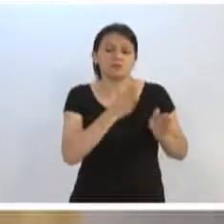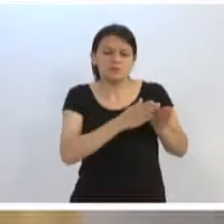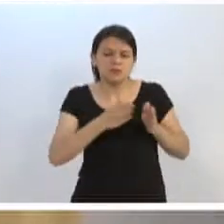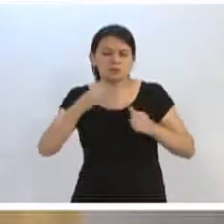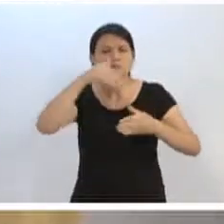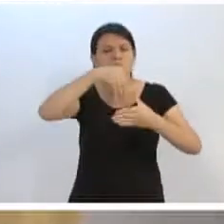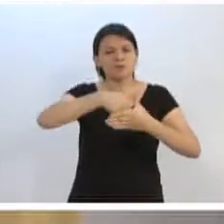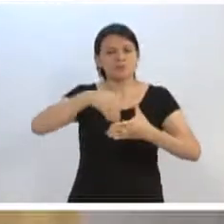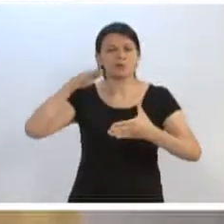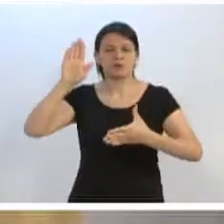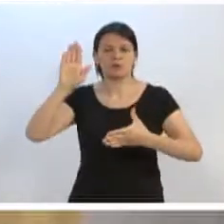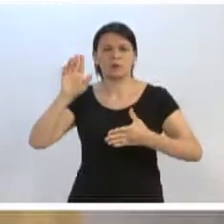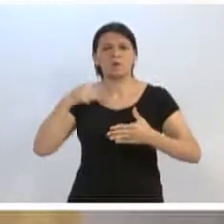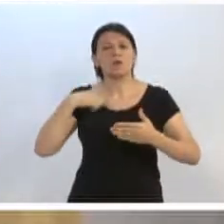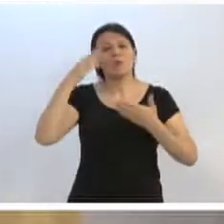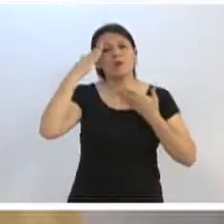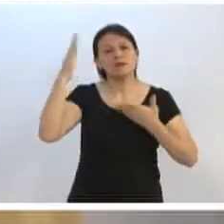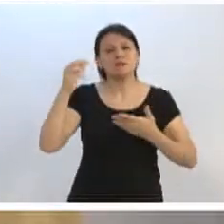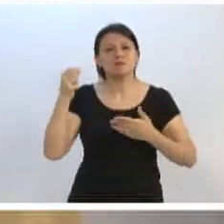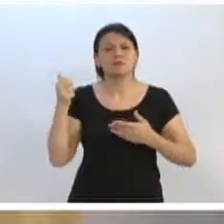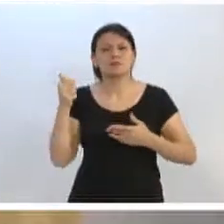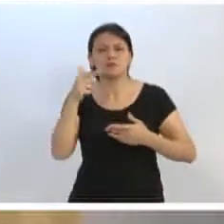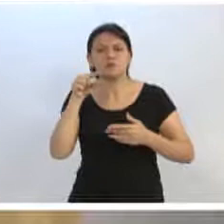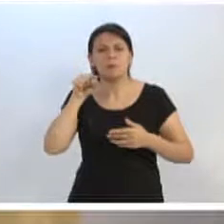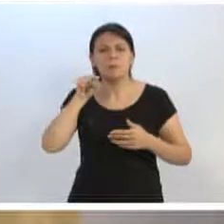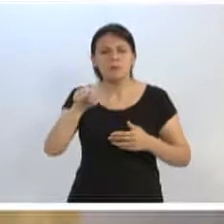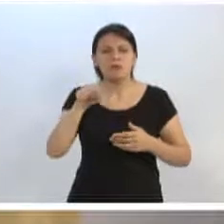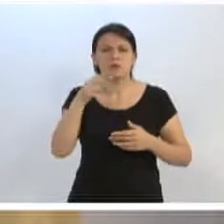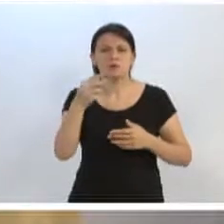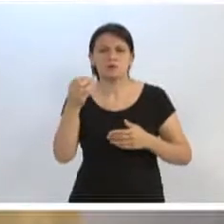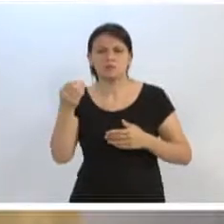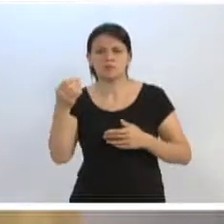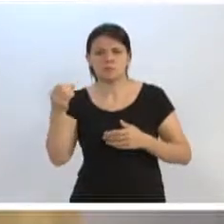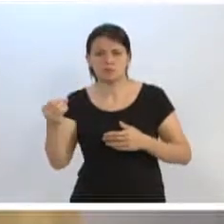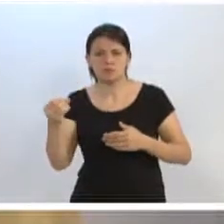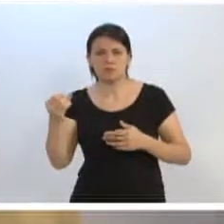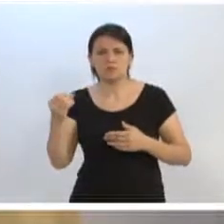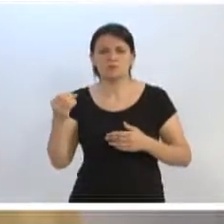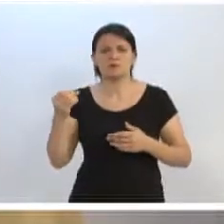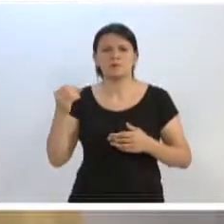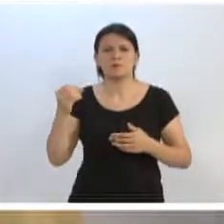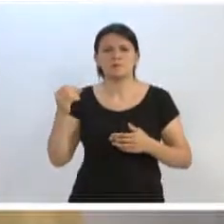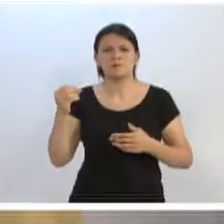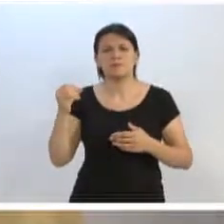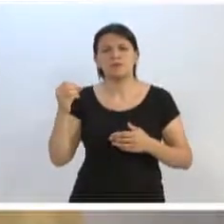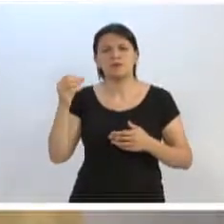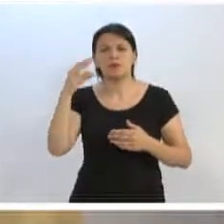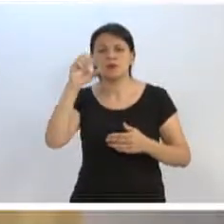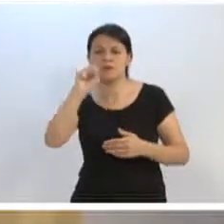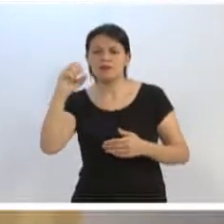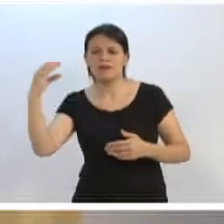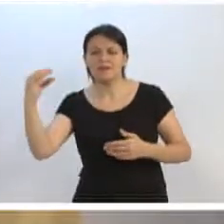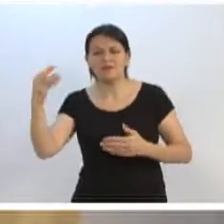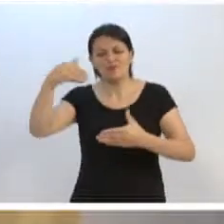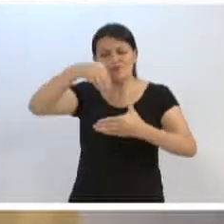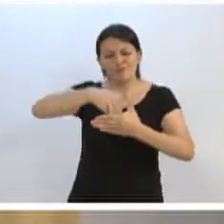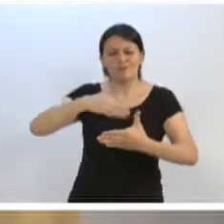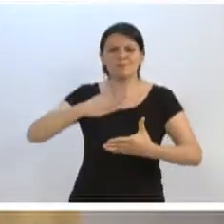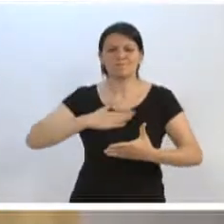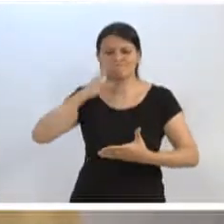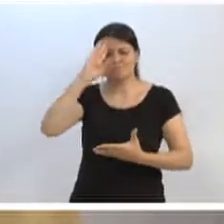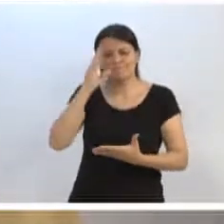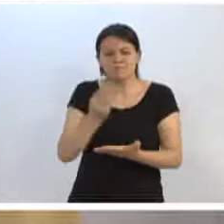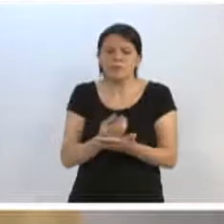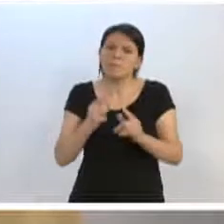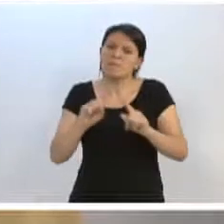Agradeço aqui aos 12.280 catarinenses que me deram um voto de confiança, que, infelizmente, não foi necessário para